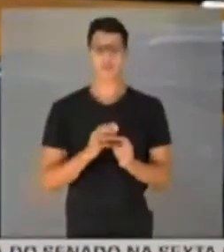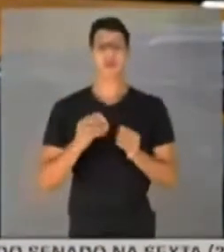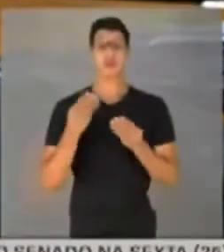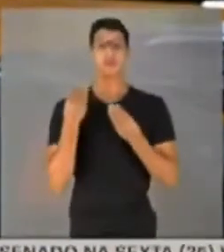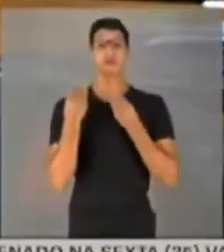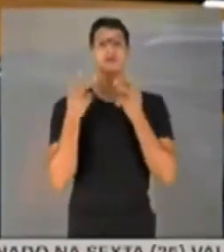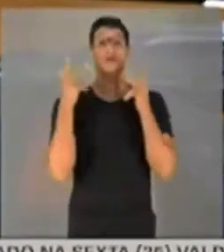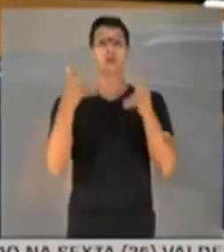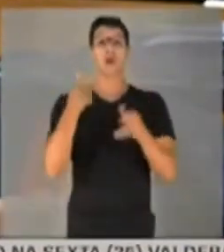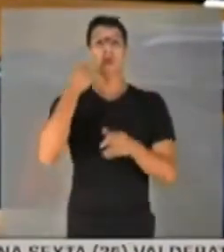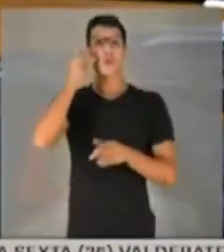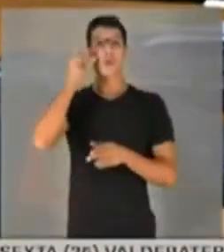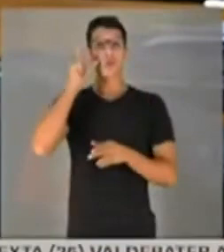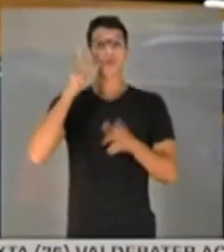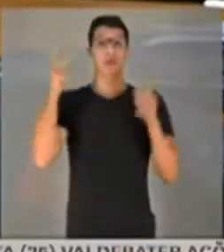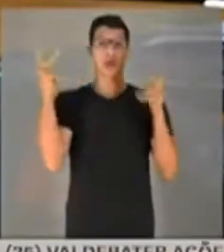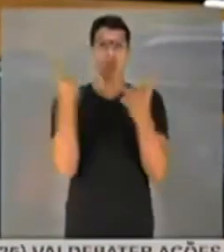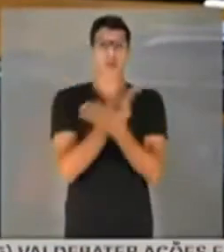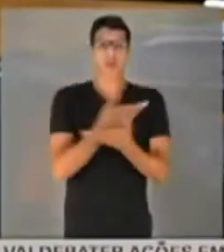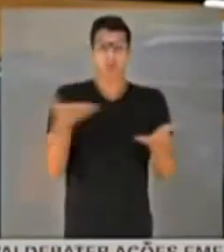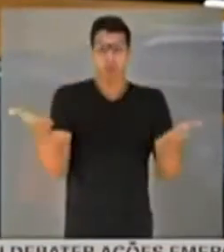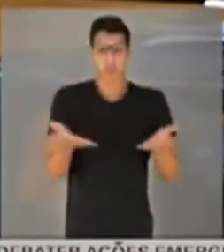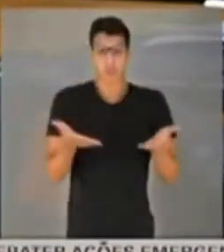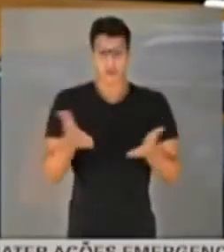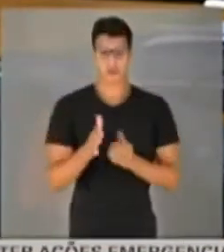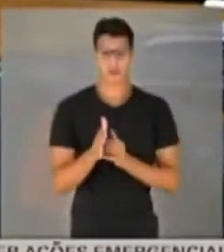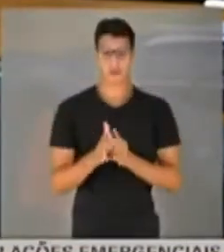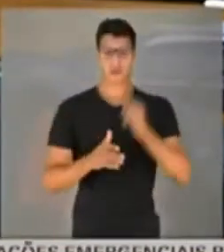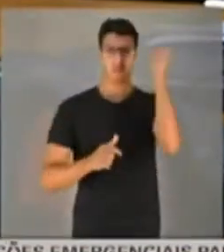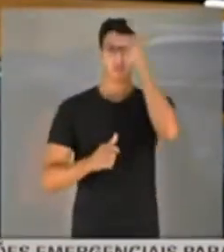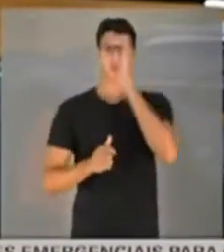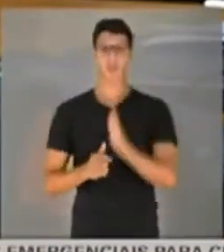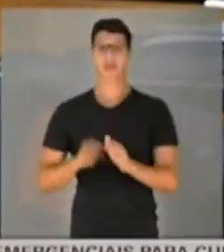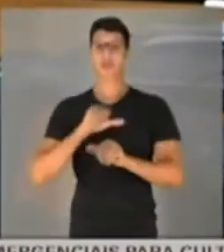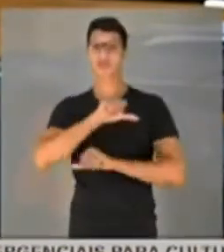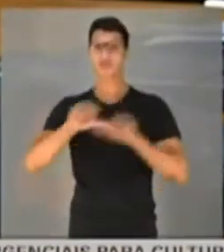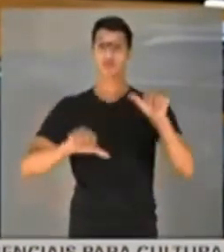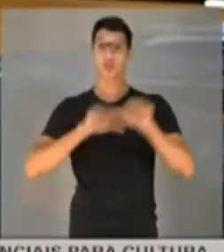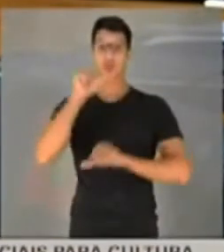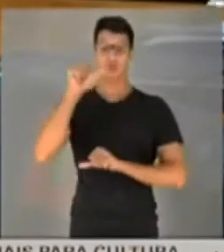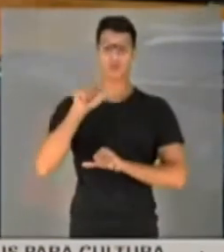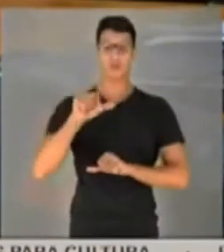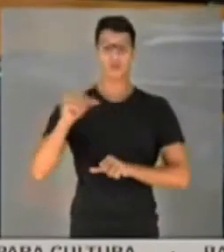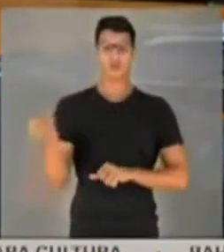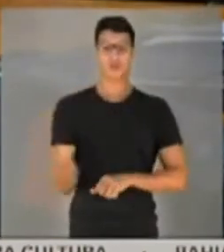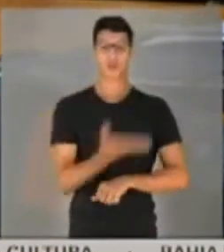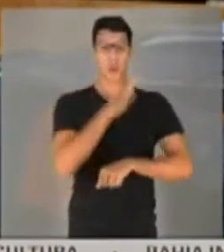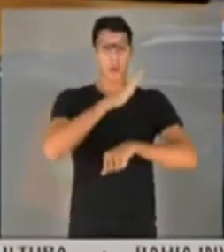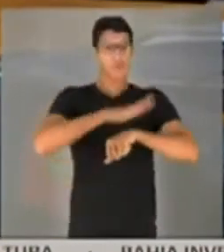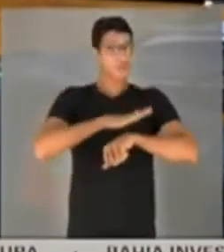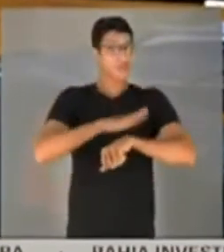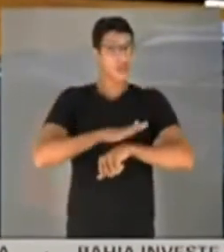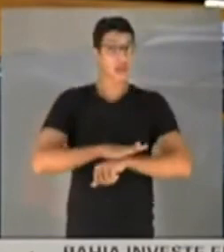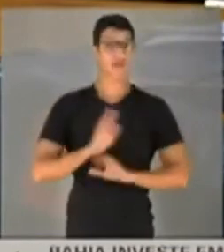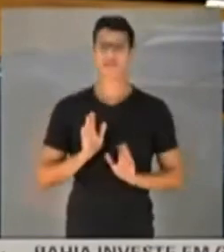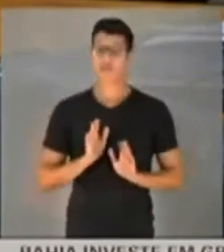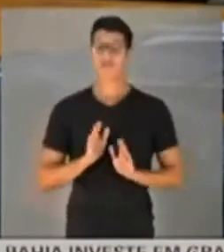Como ontem está acontecendo hoje, o Brasil mudou, novos tempos,